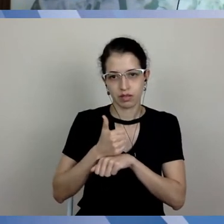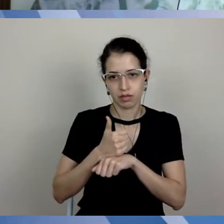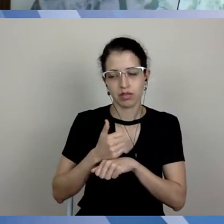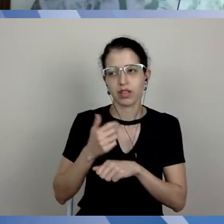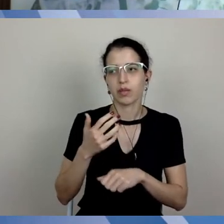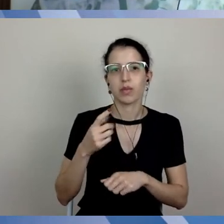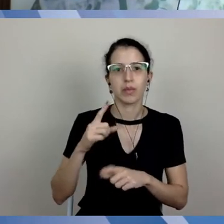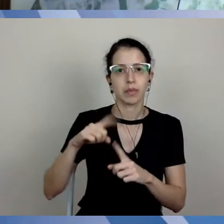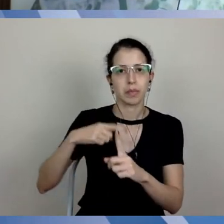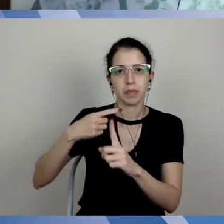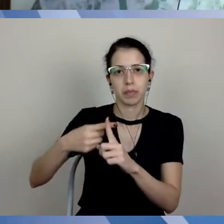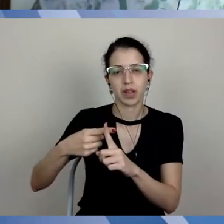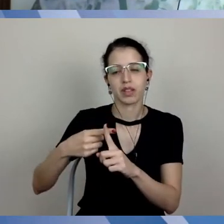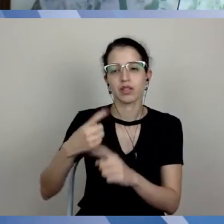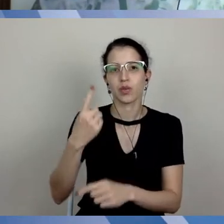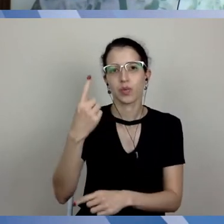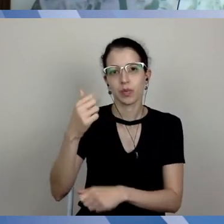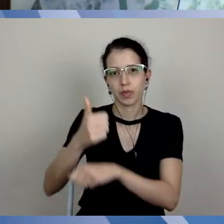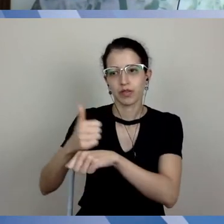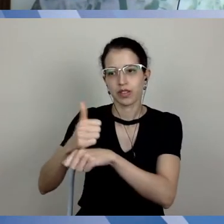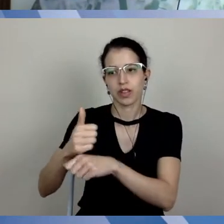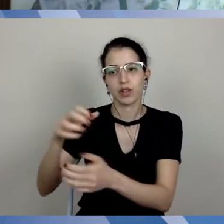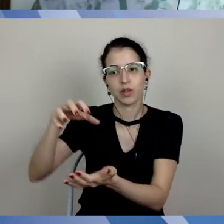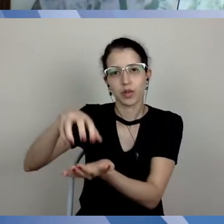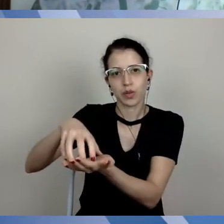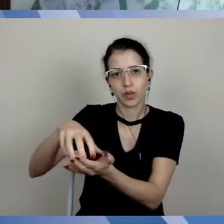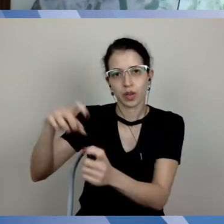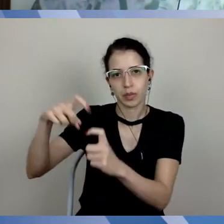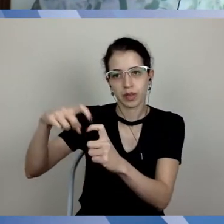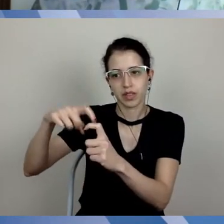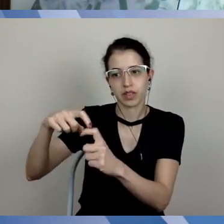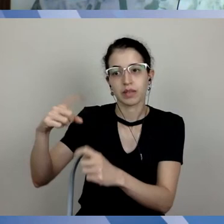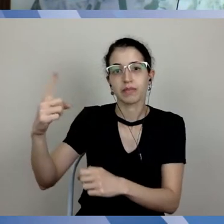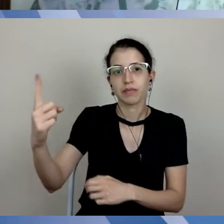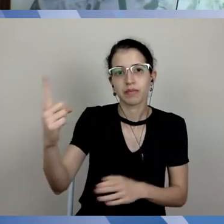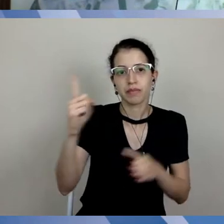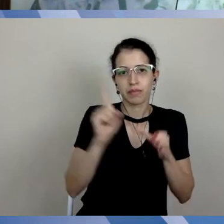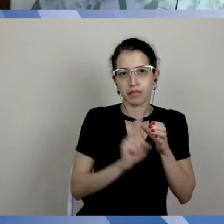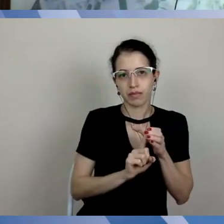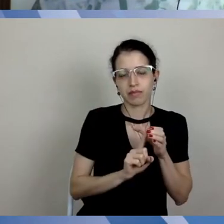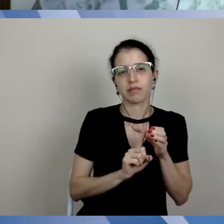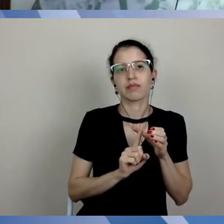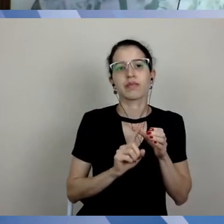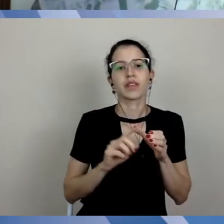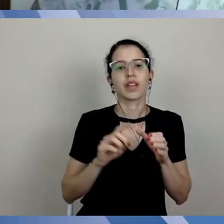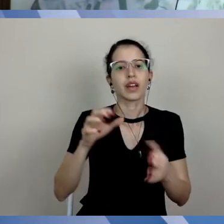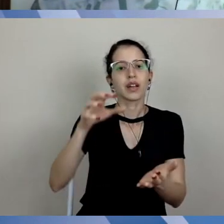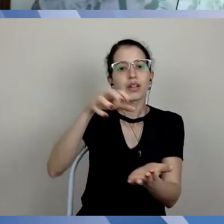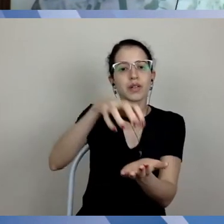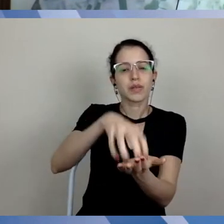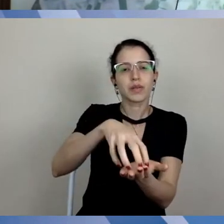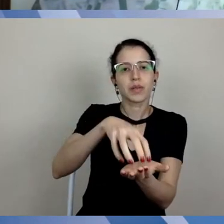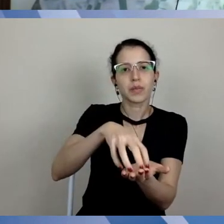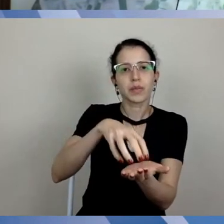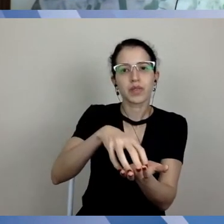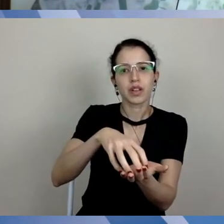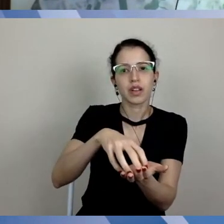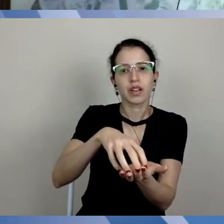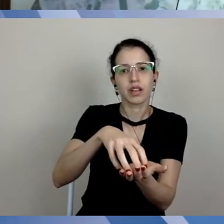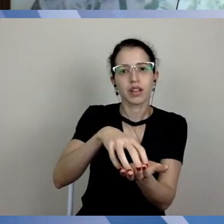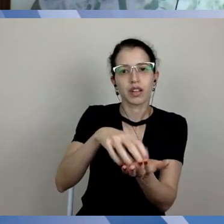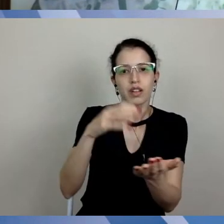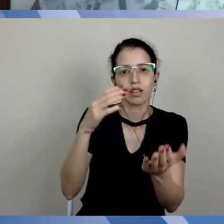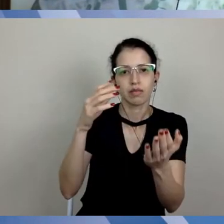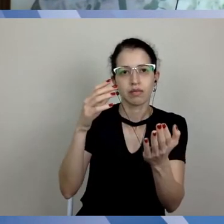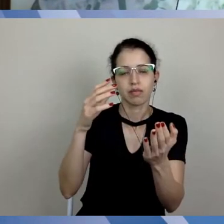profissionais do Departamento de Enfermagem, de Terapia Ocupacional, Gerontologia, Psicologia, então, a gente pediu